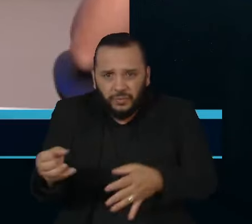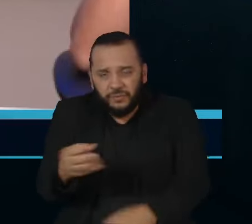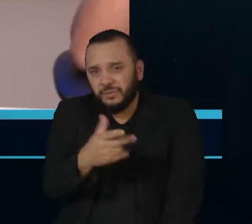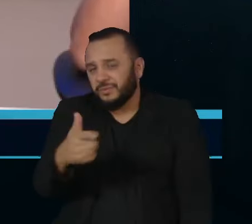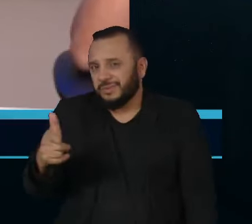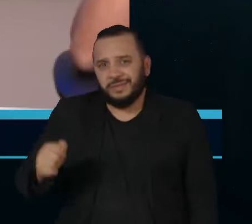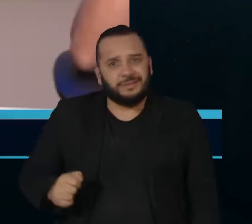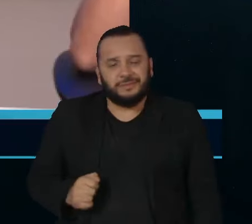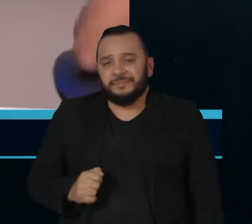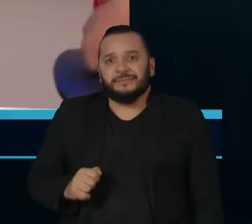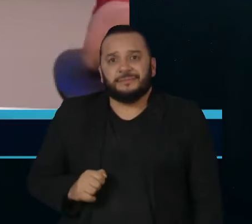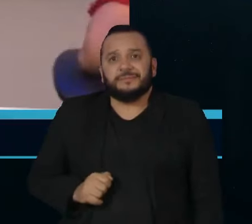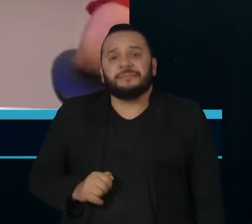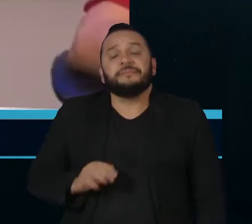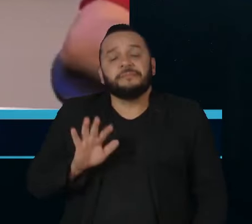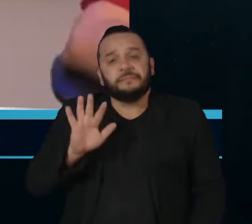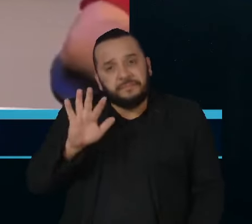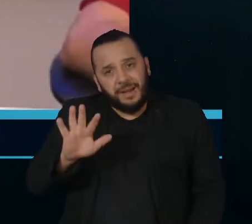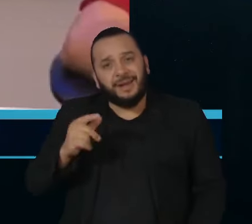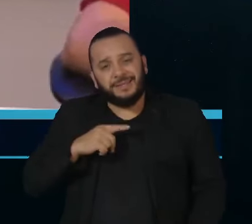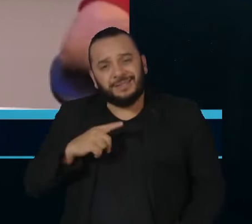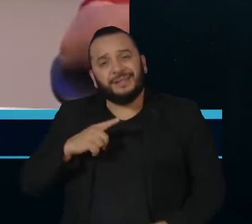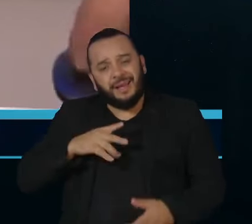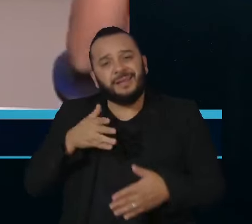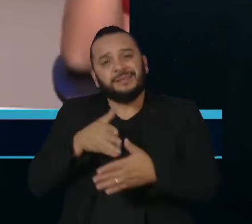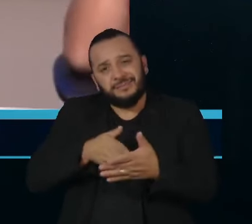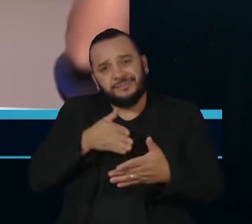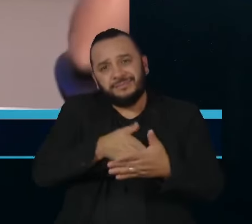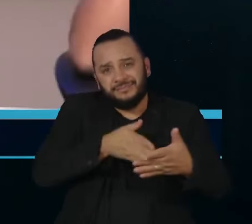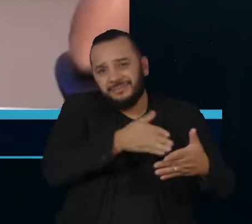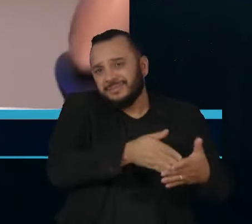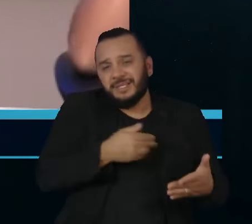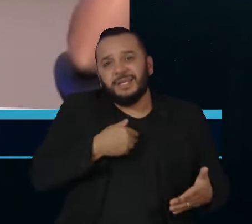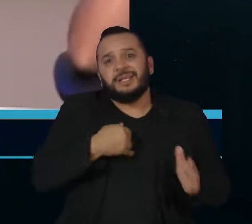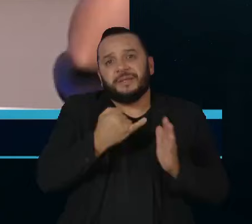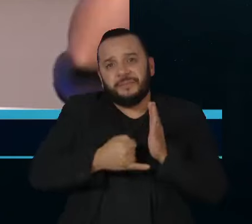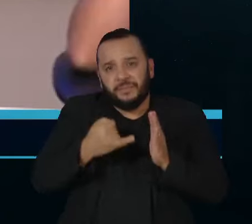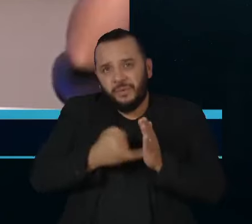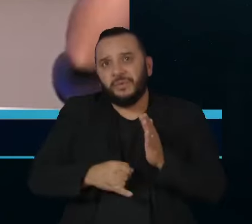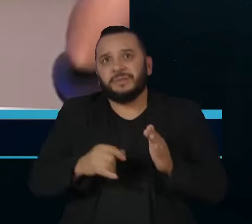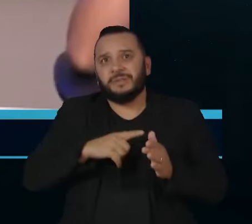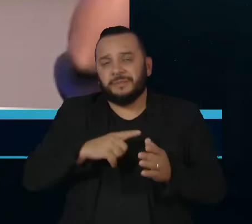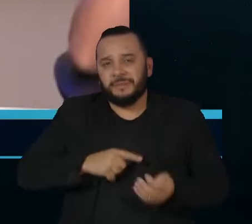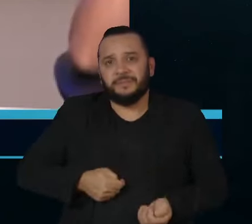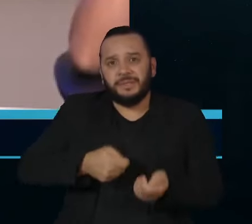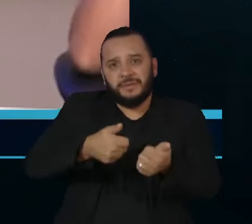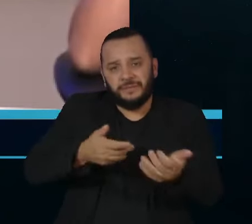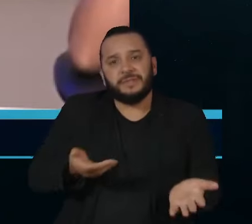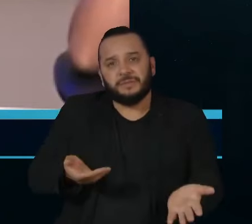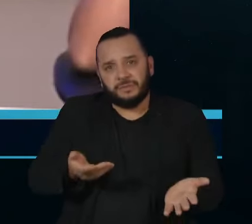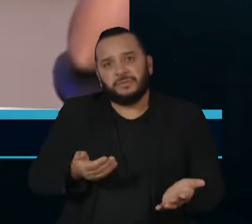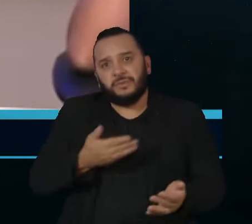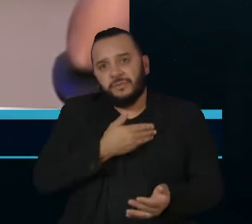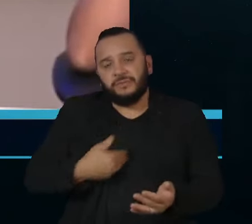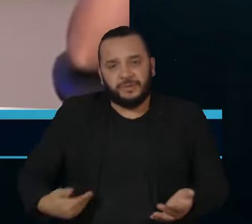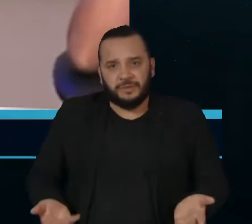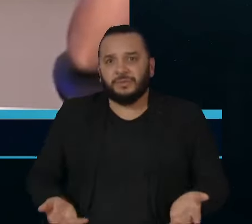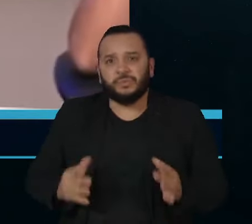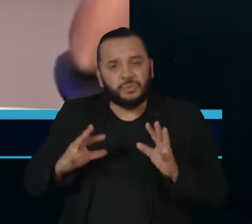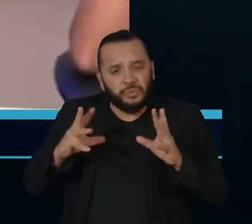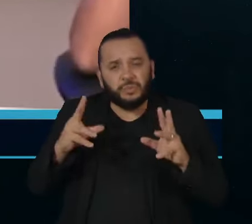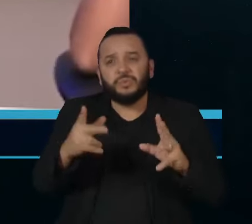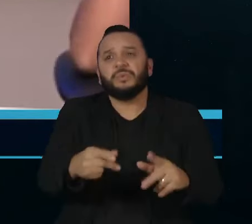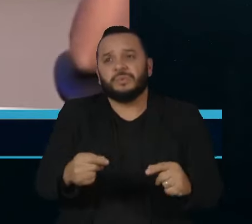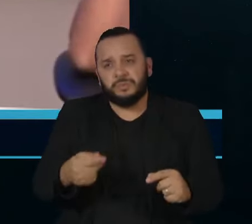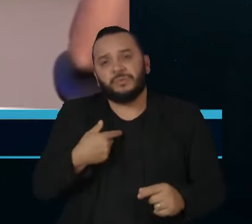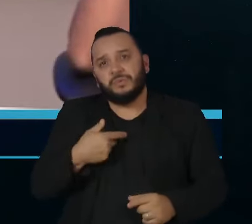margem de preferência, barreiras tarifárias, barreiras não tarifárias, crédito subsidiado, incentivos fiscais. Todo mundo